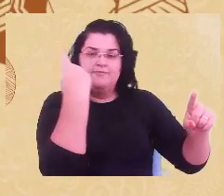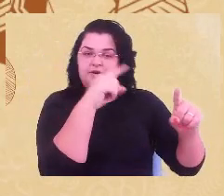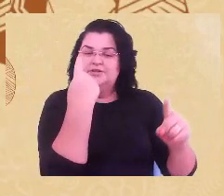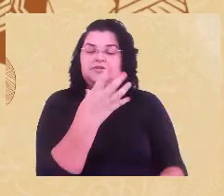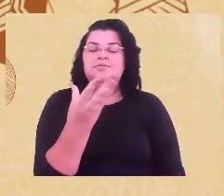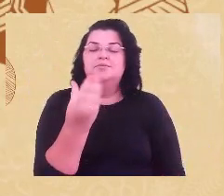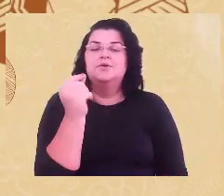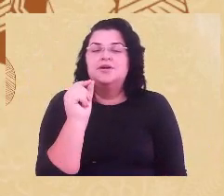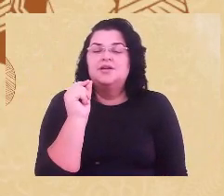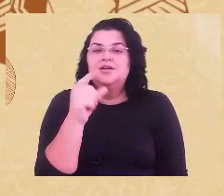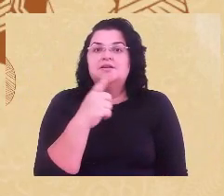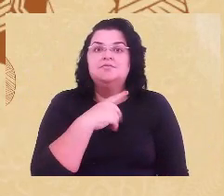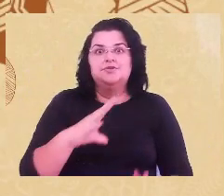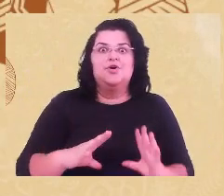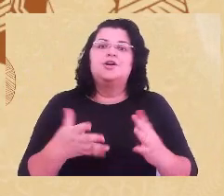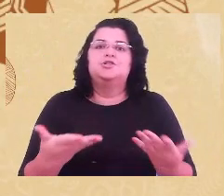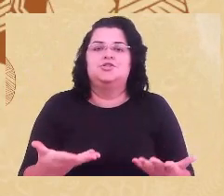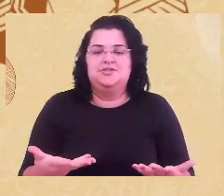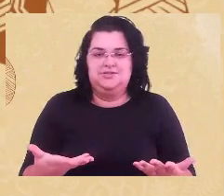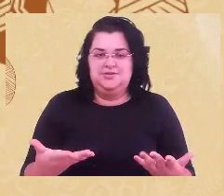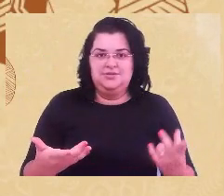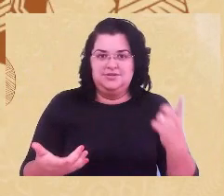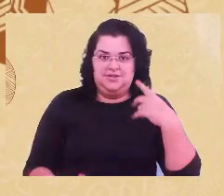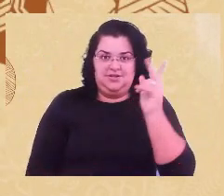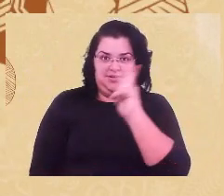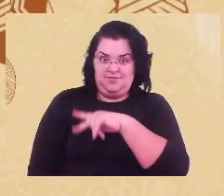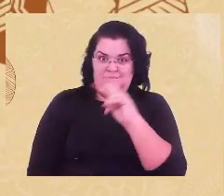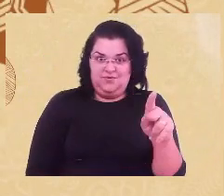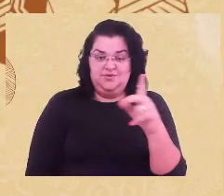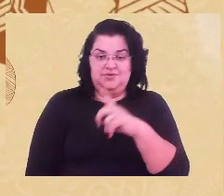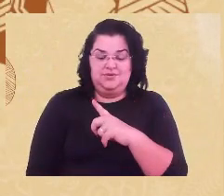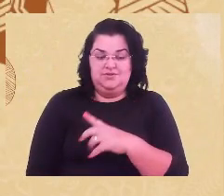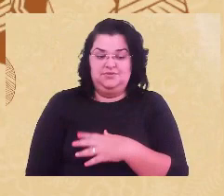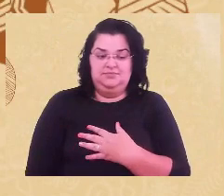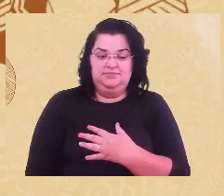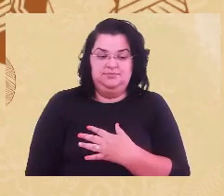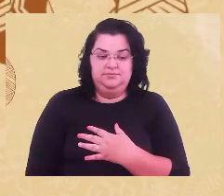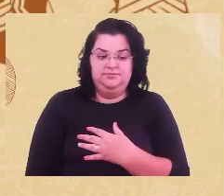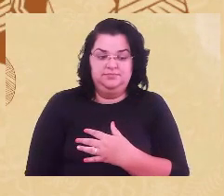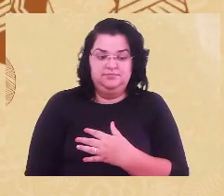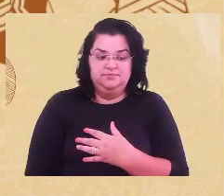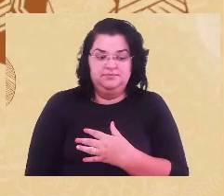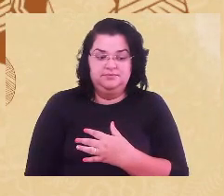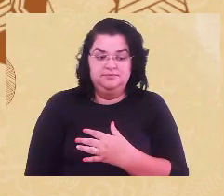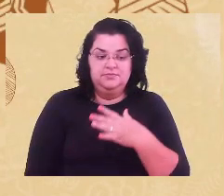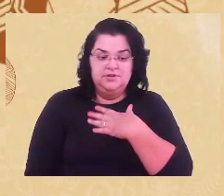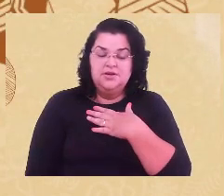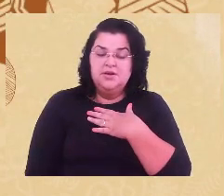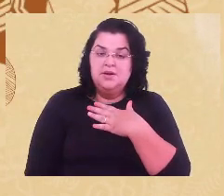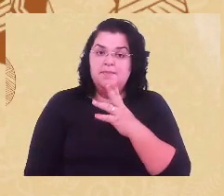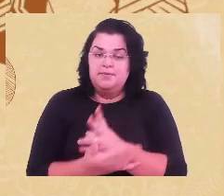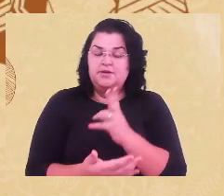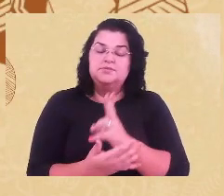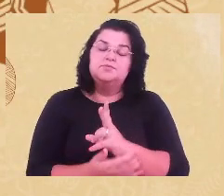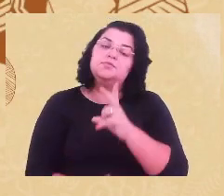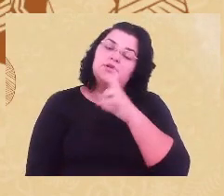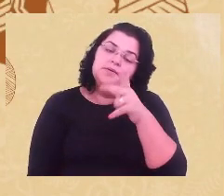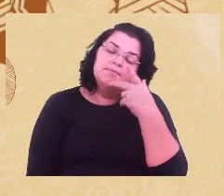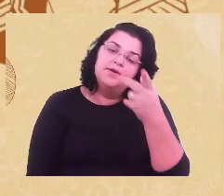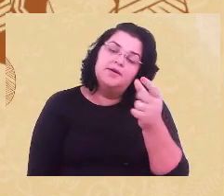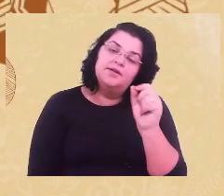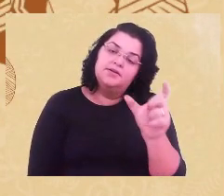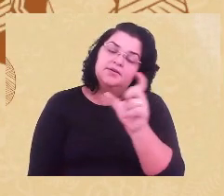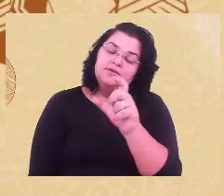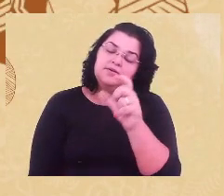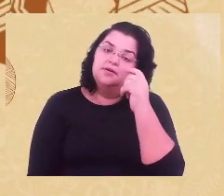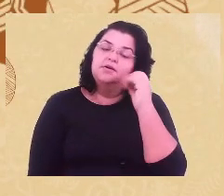corajosa do professor Abraão. E, seguindo as palavras dele, também o Estado determina